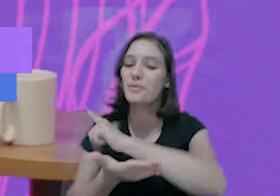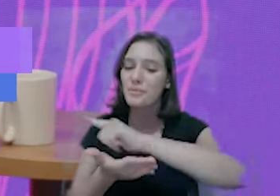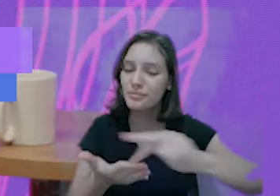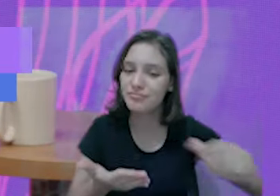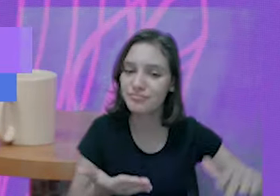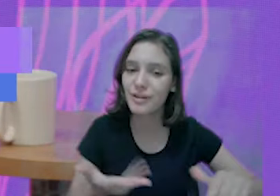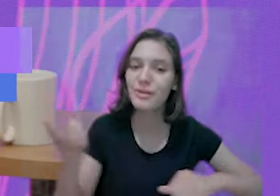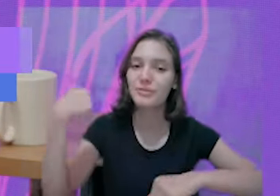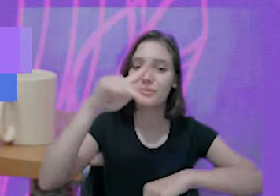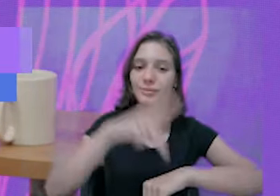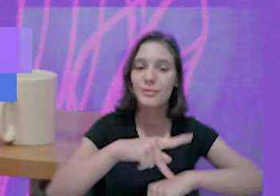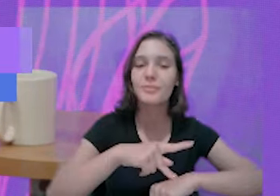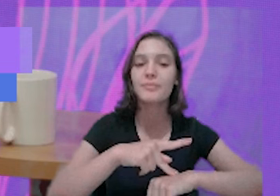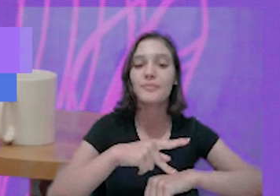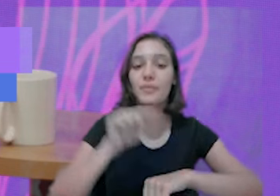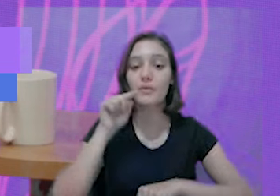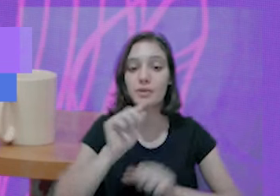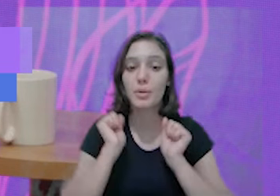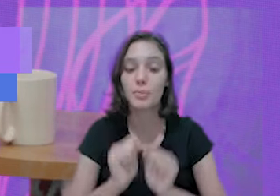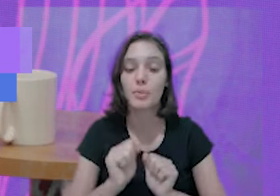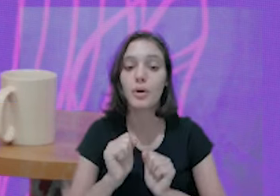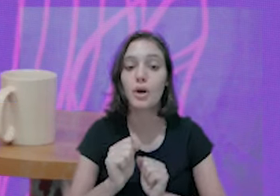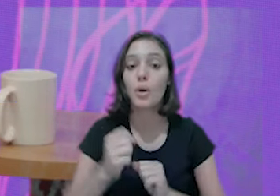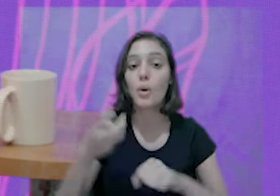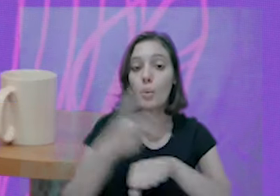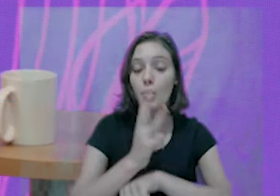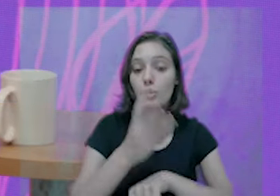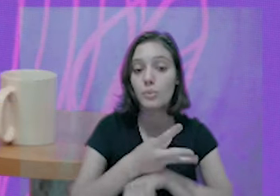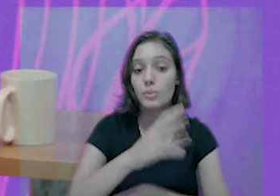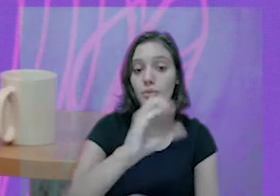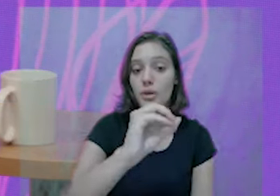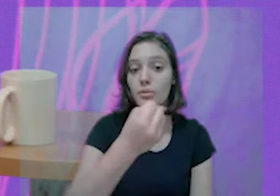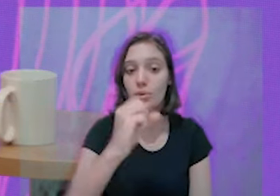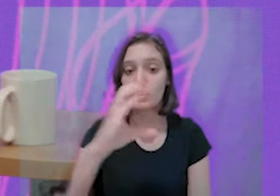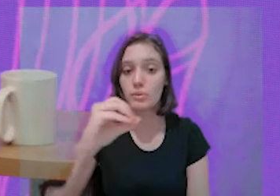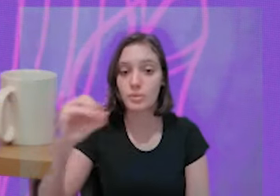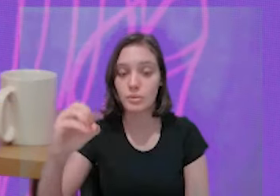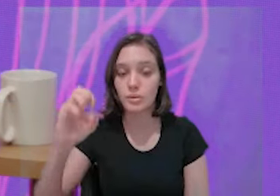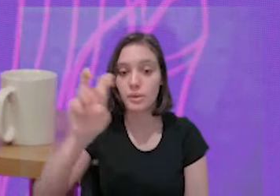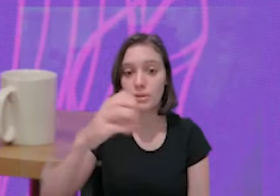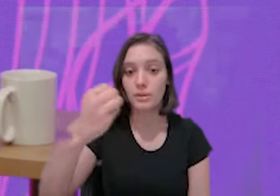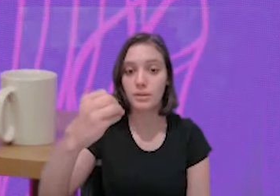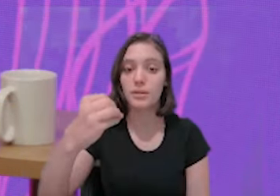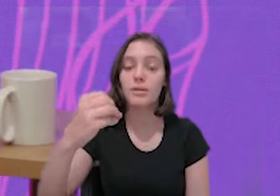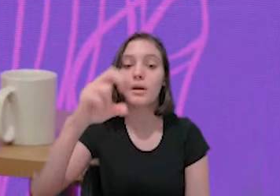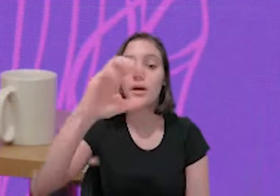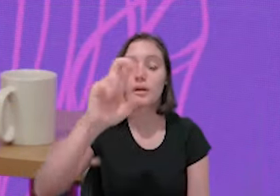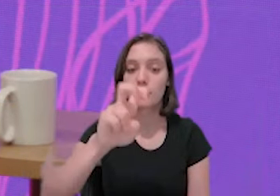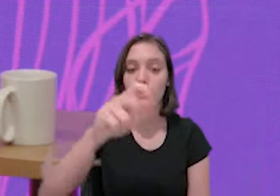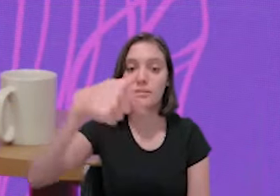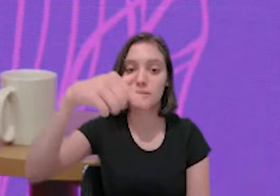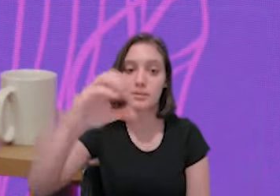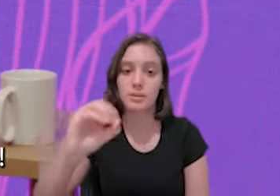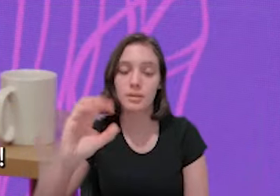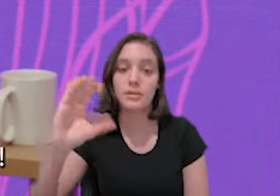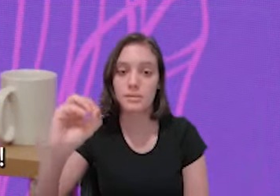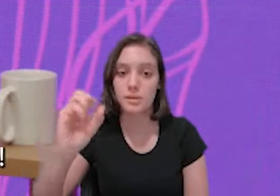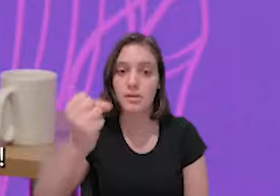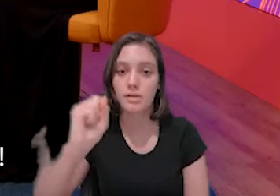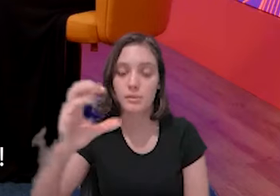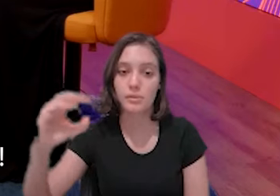0800 570 0800. E a gente te aguarda, inclusive, na Feira do Empreendedor, porque a Janete já é a nossa convidada especial.